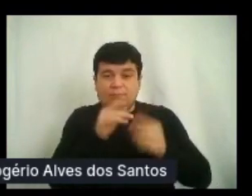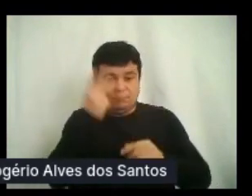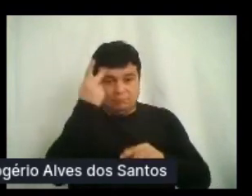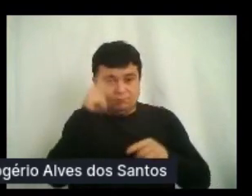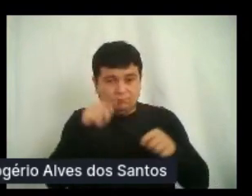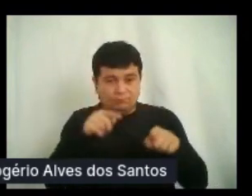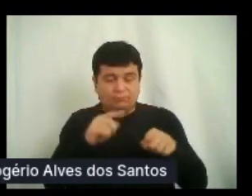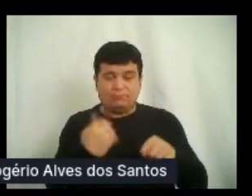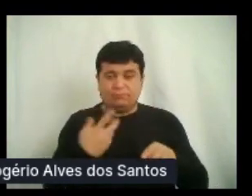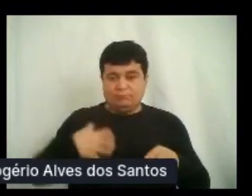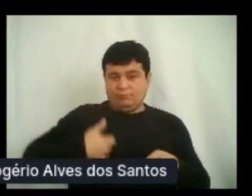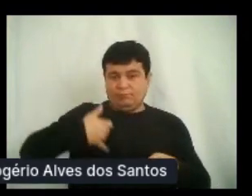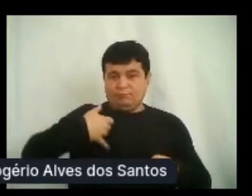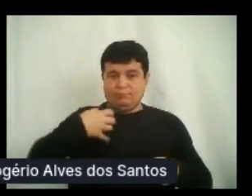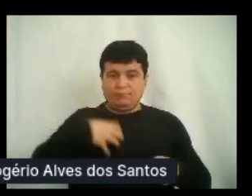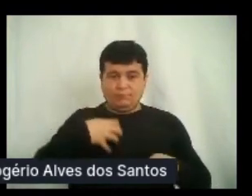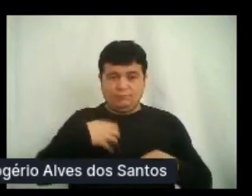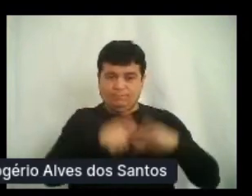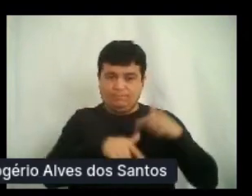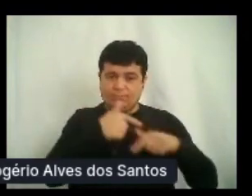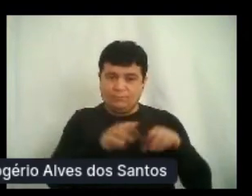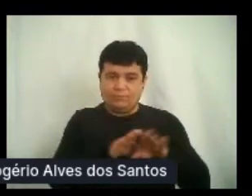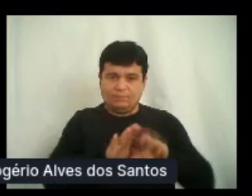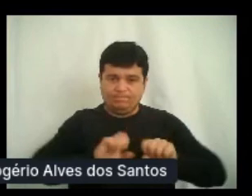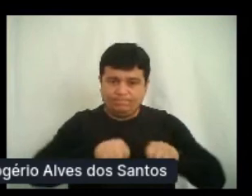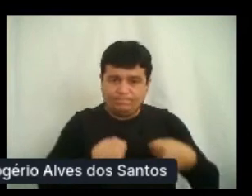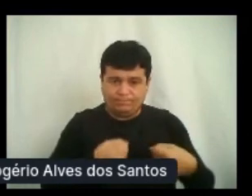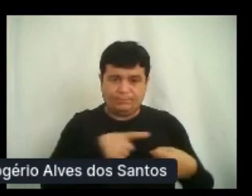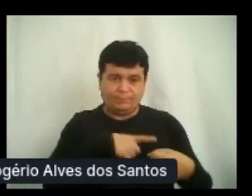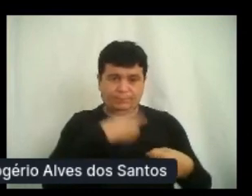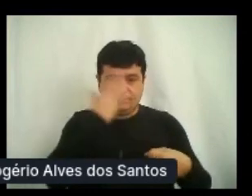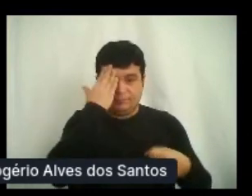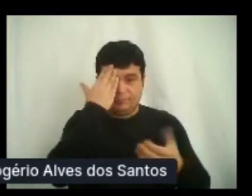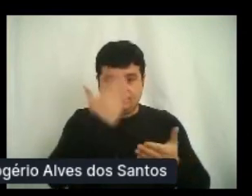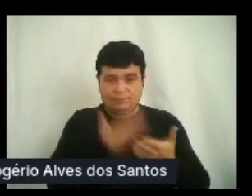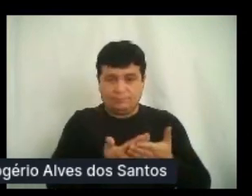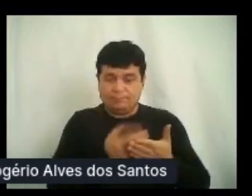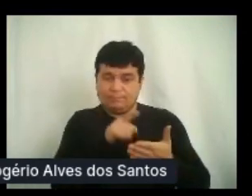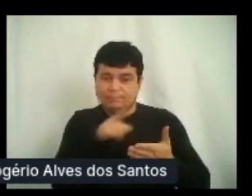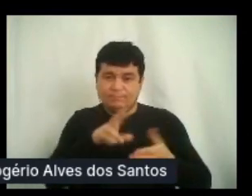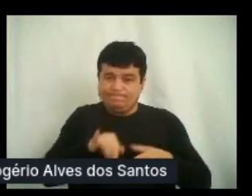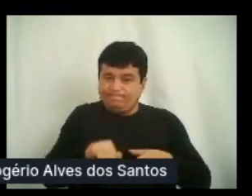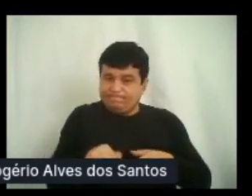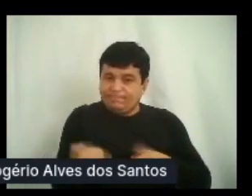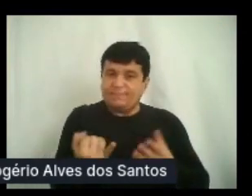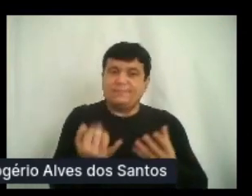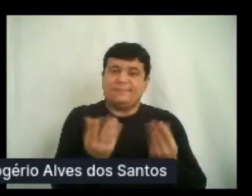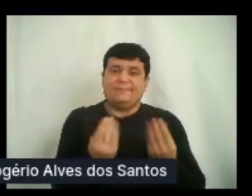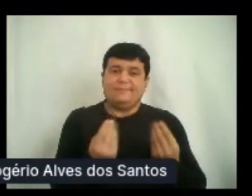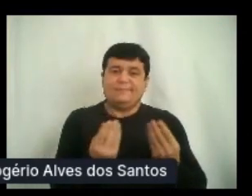e do resultado final de todo esse esforço. Esperamos que vocês curtam bastante o evento